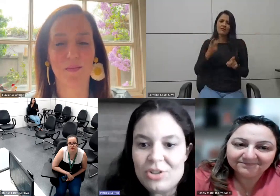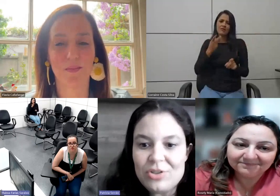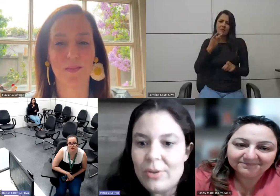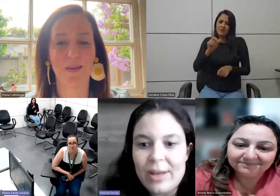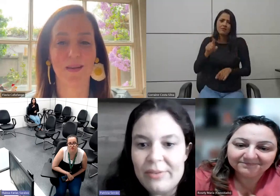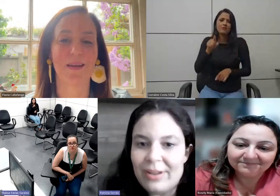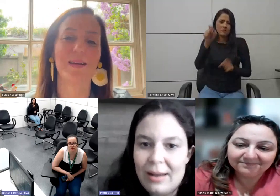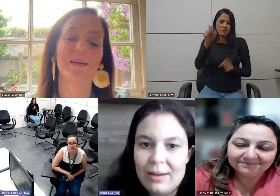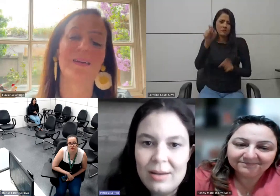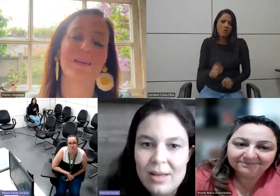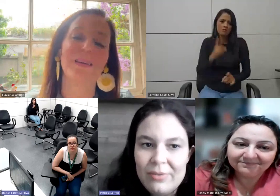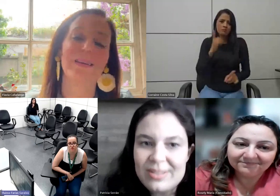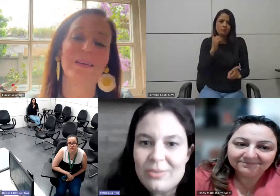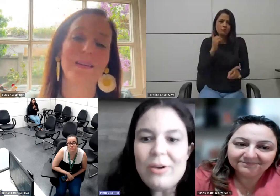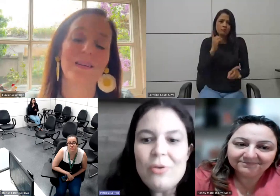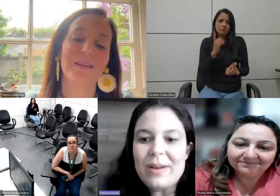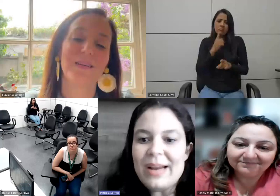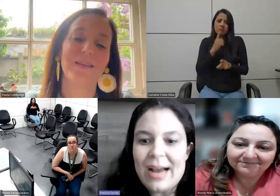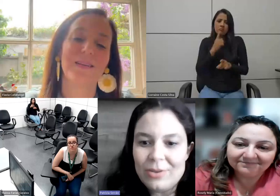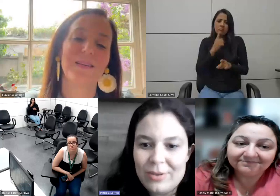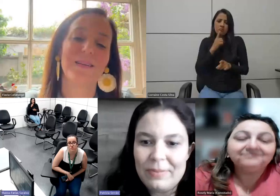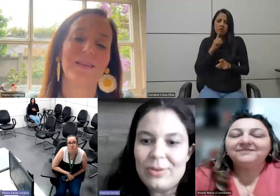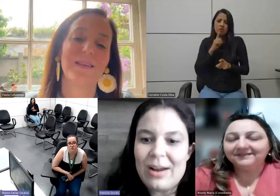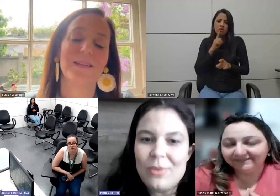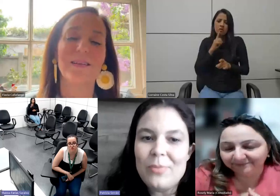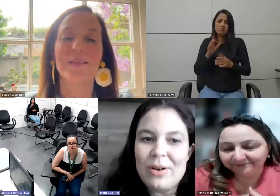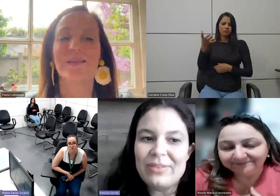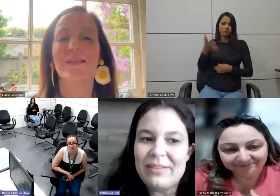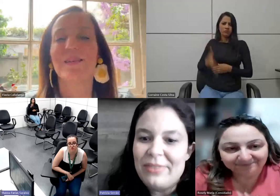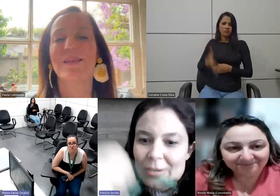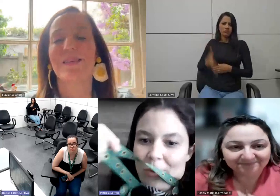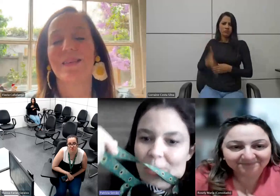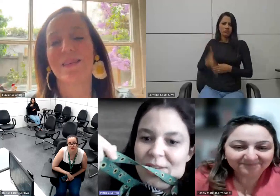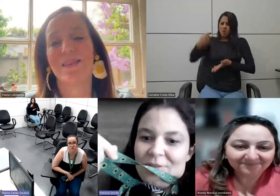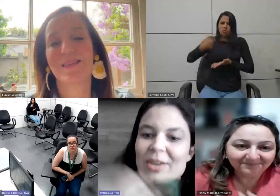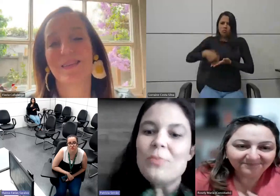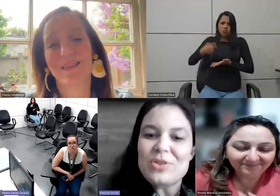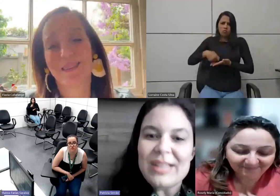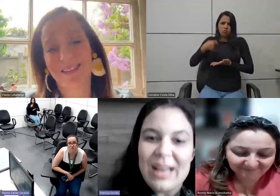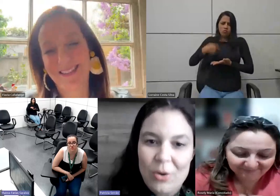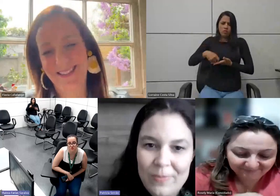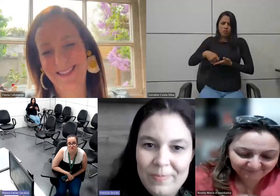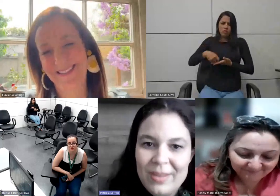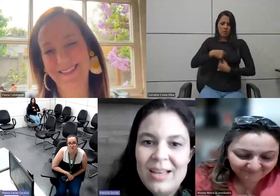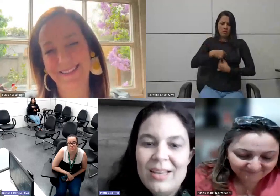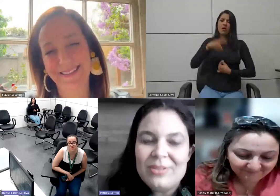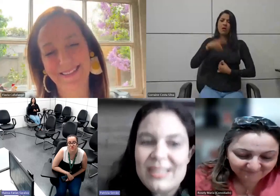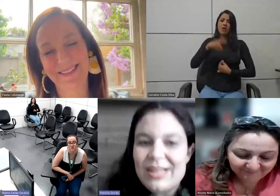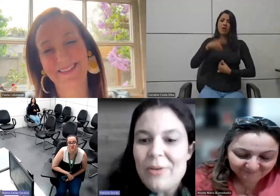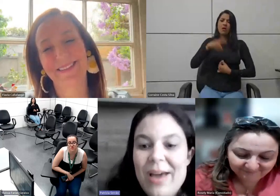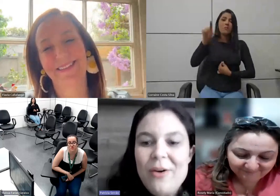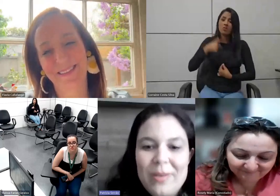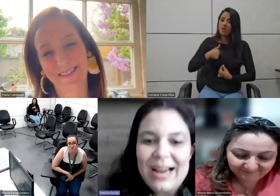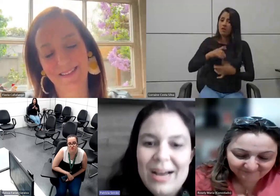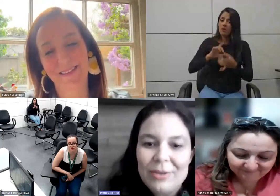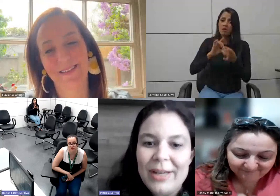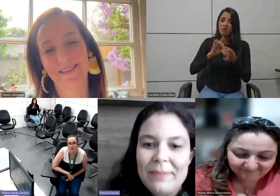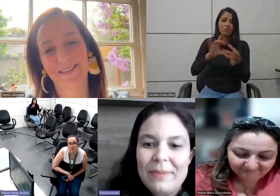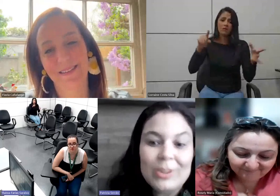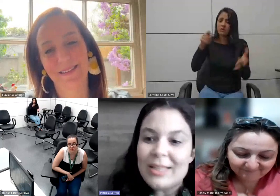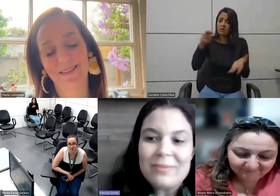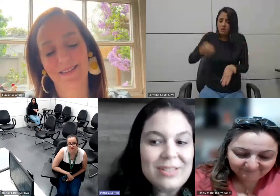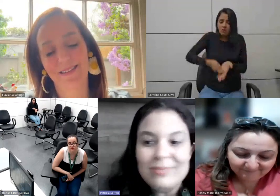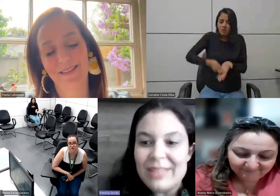você pode ter o diagnóstico e não querer falar você não é obrigado a pendurar como a Flávia falou isso aqui é opcional você não é